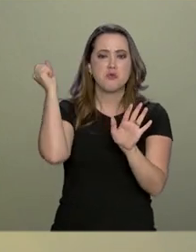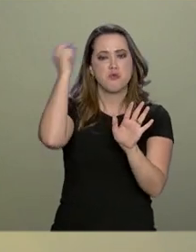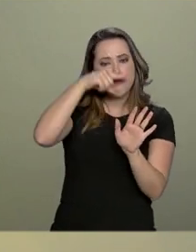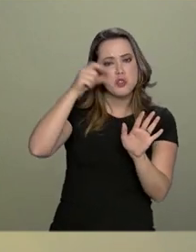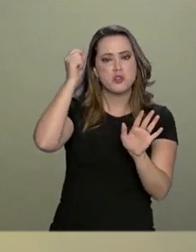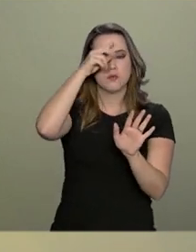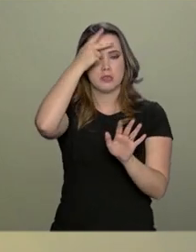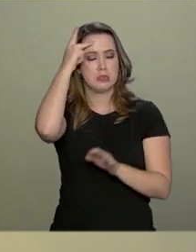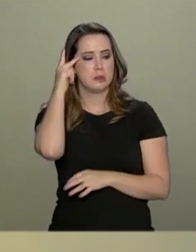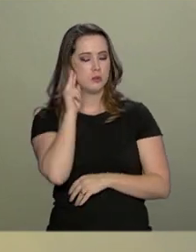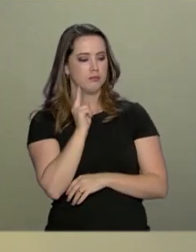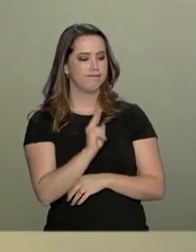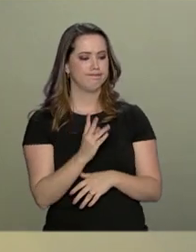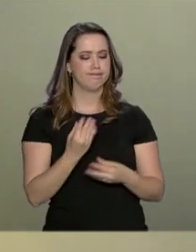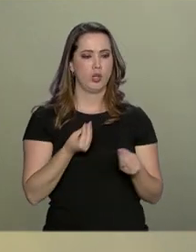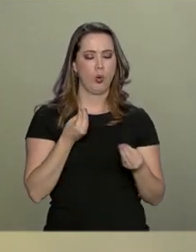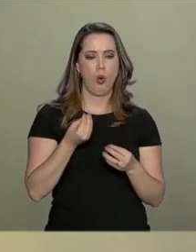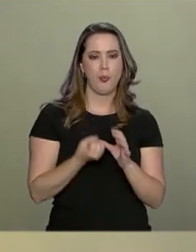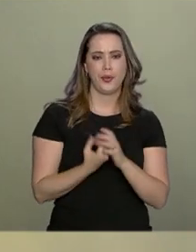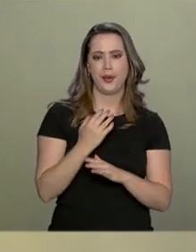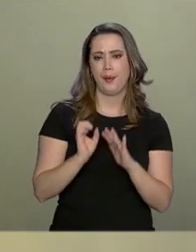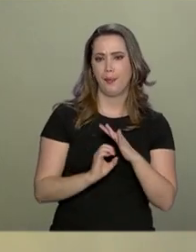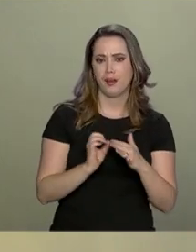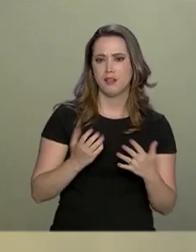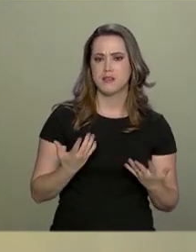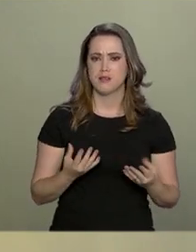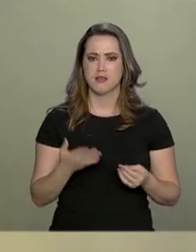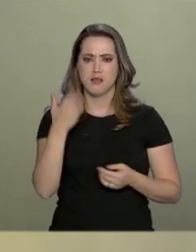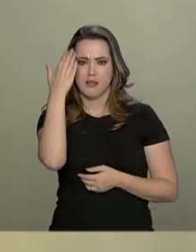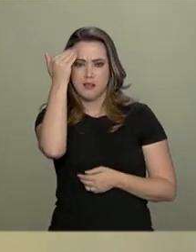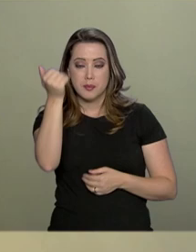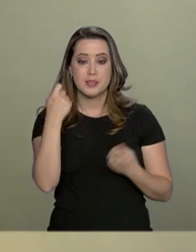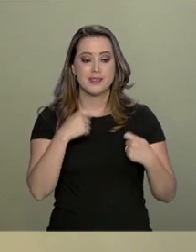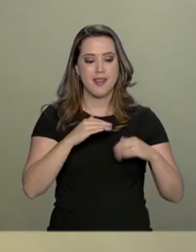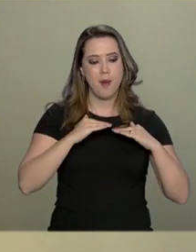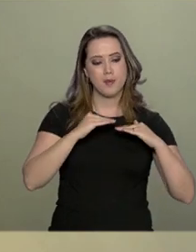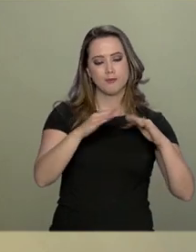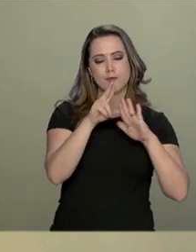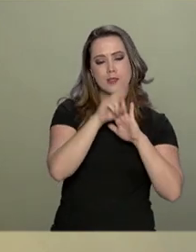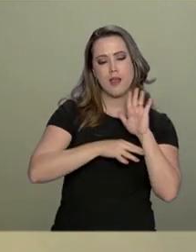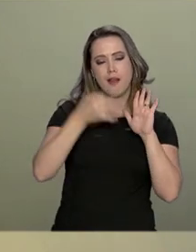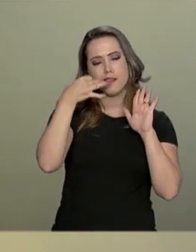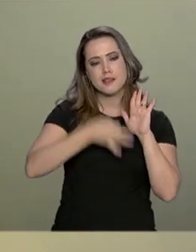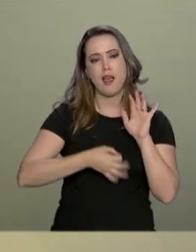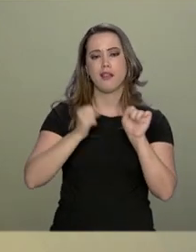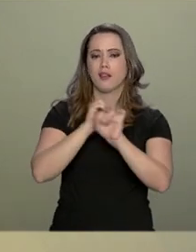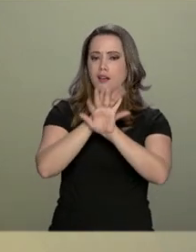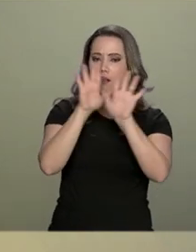pessoas possam empreender, investir, sabendo da estabilidade das regras e estabilidade das leis. um entreposto